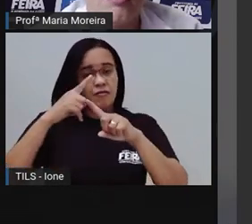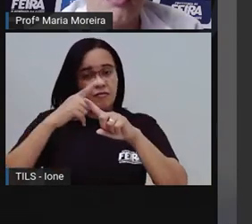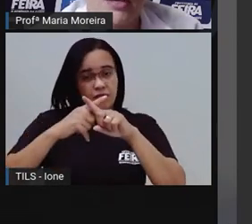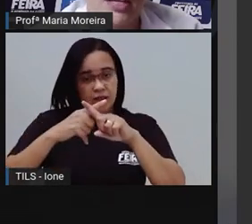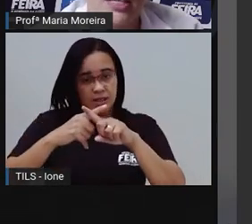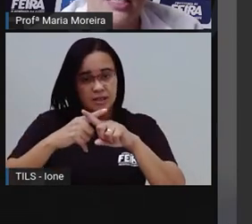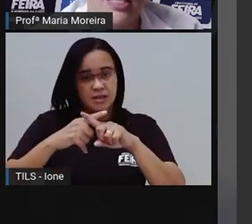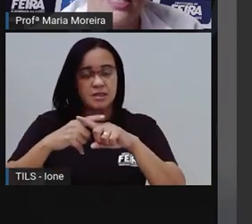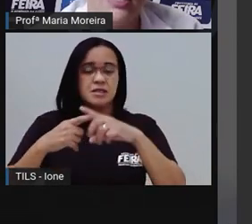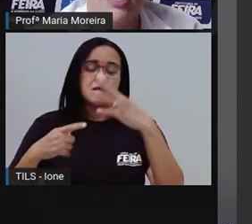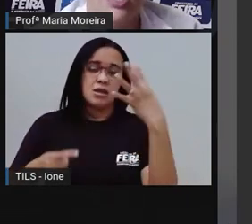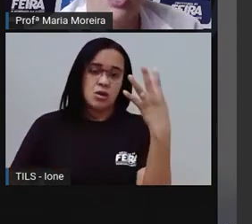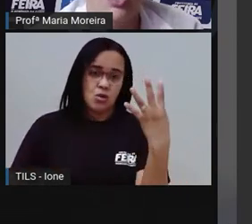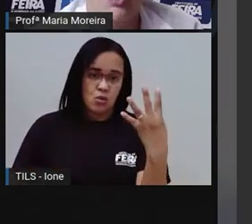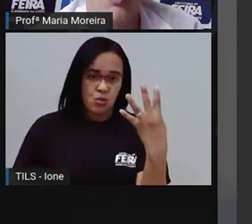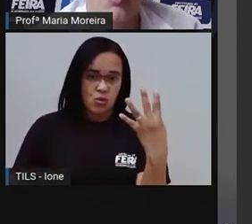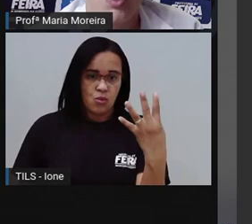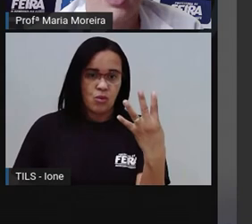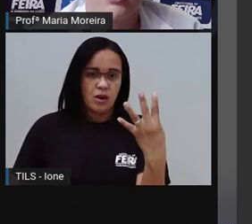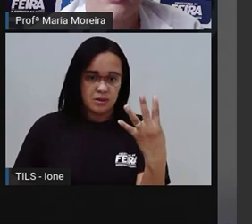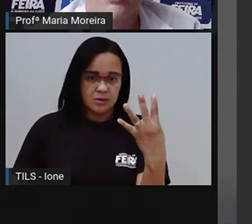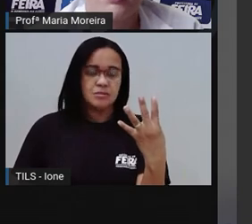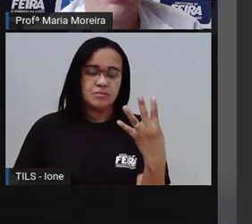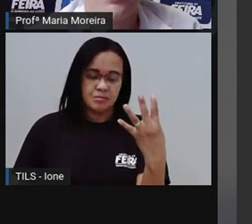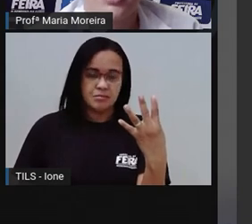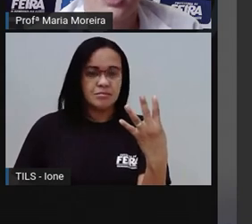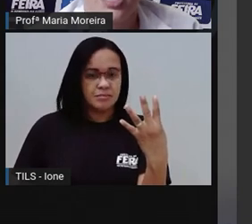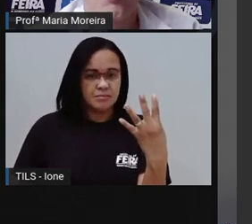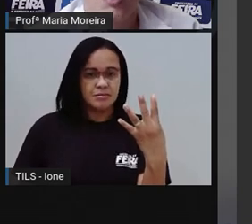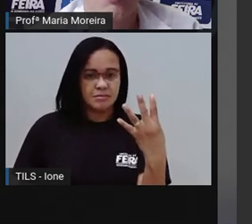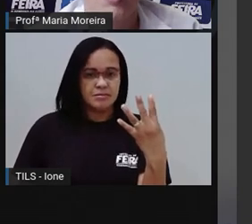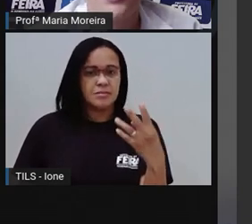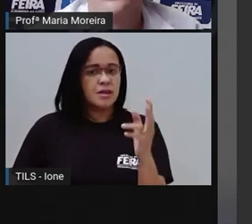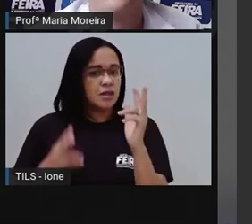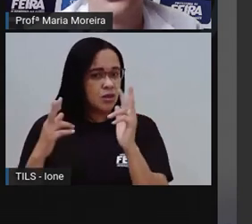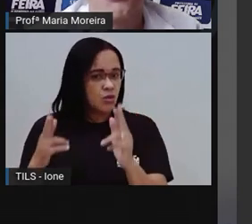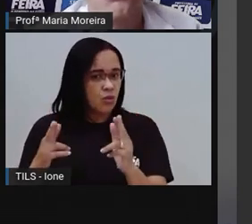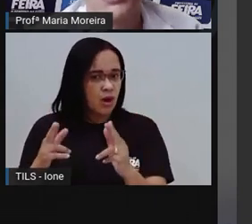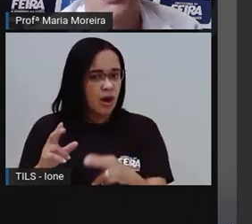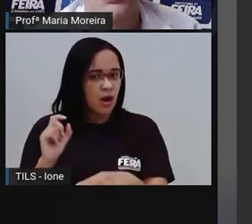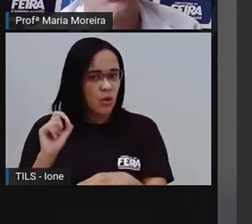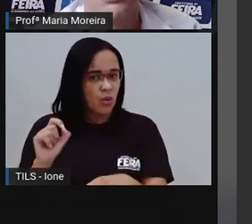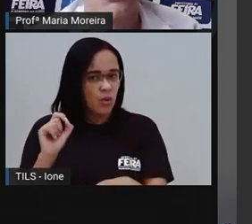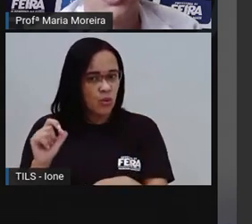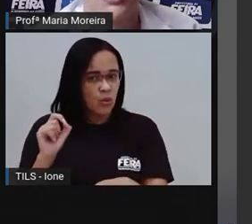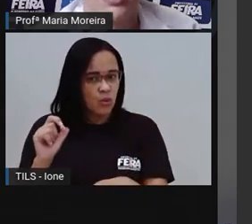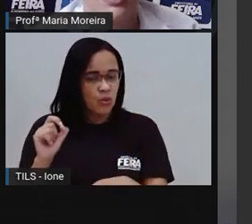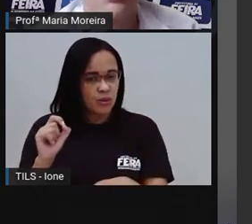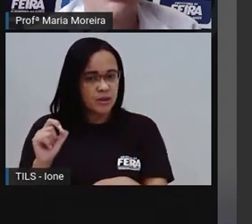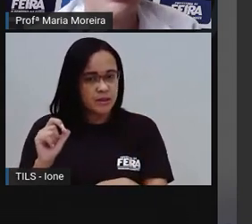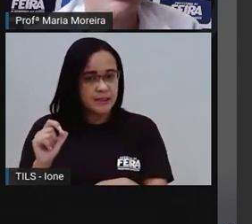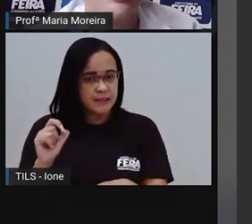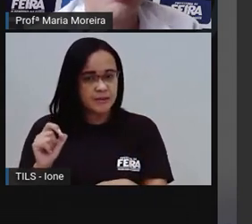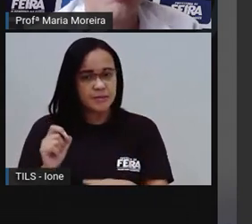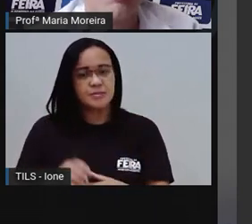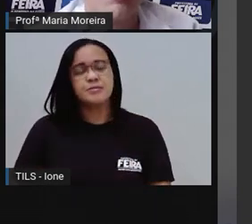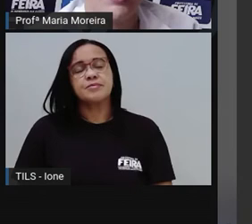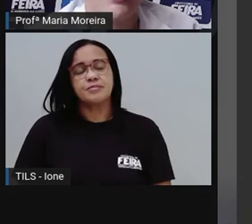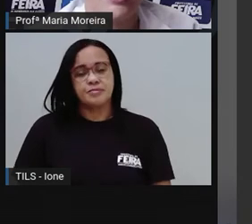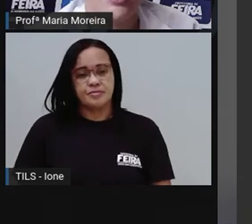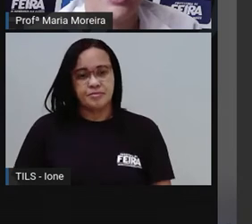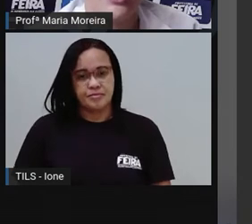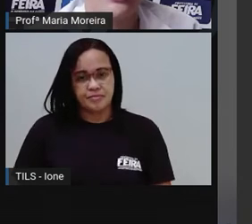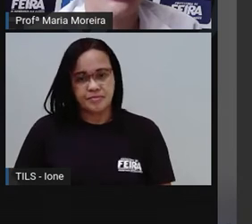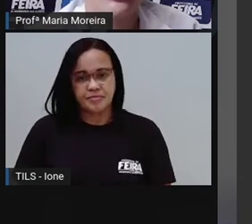Três vezes quatro. Que é igual a... Que gente já fez, inclusive, na atividade anterior. Que é igual